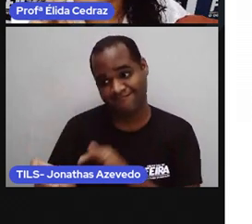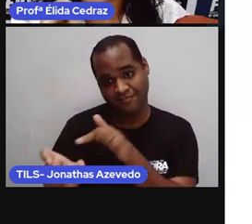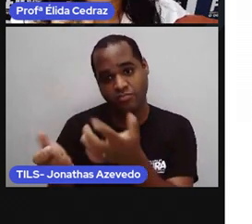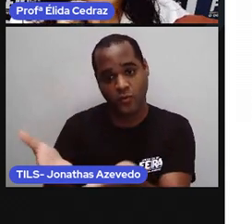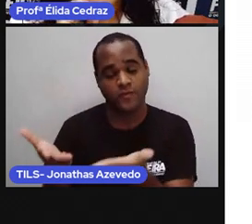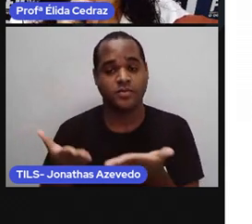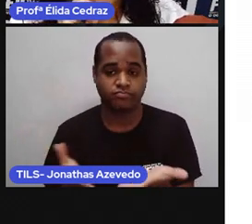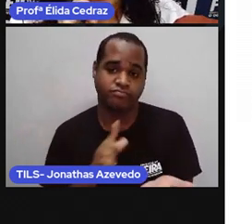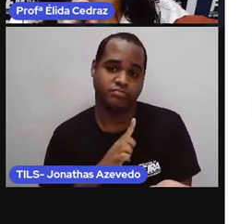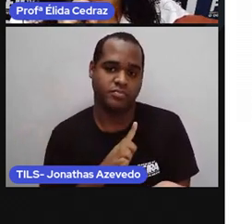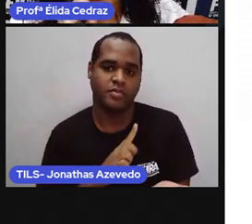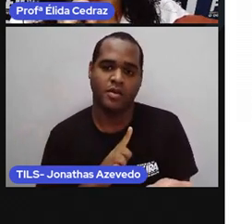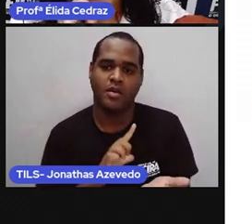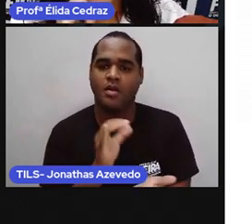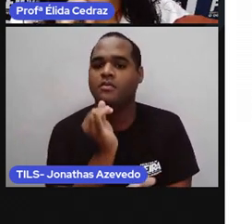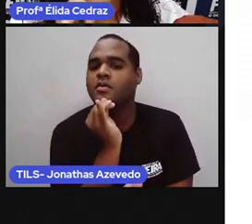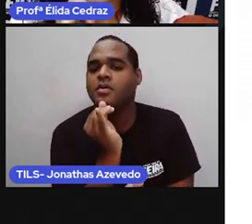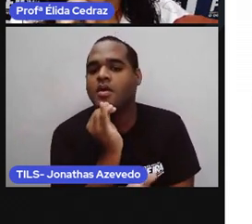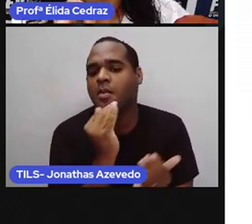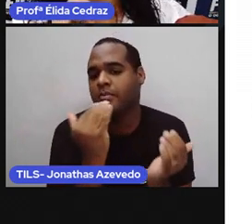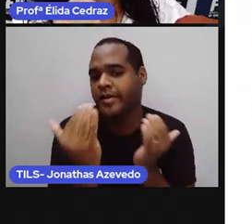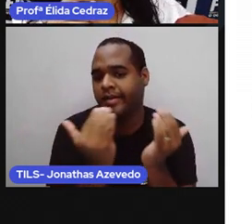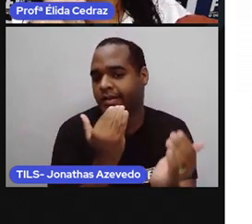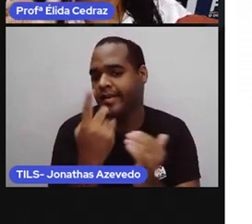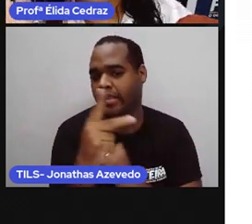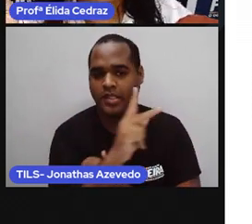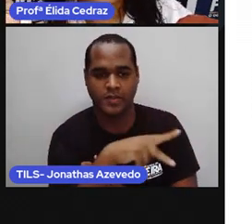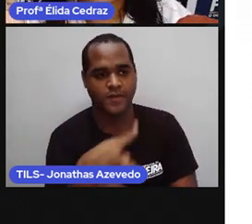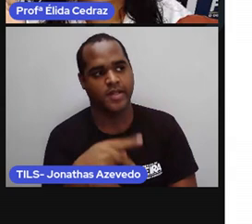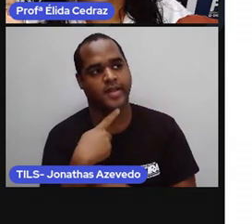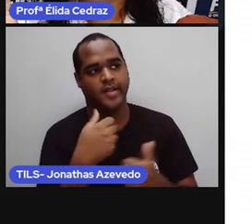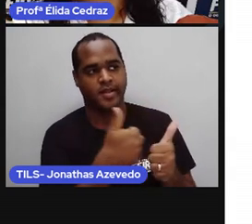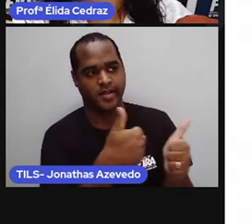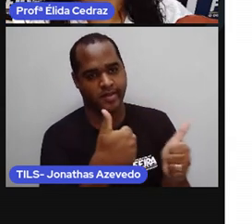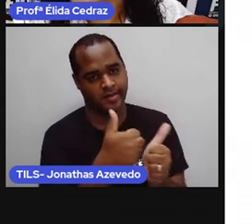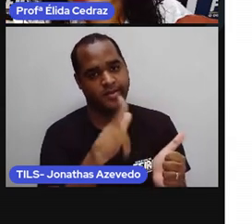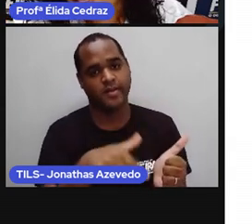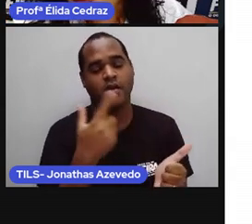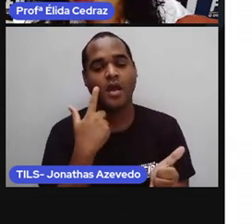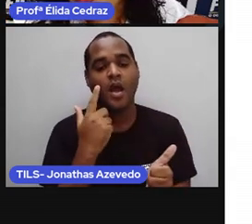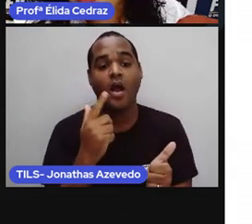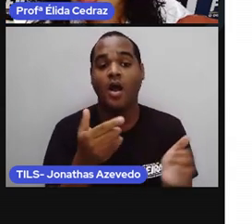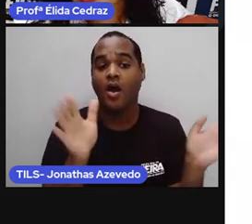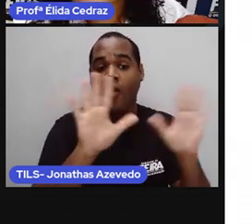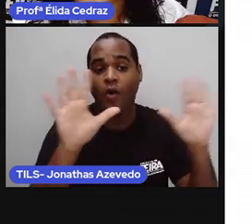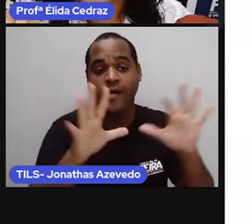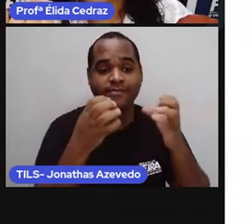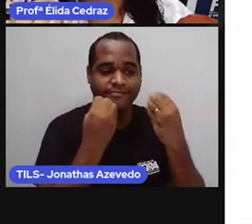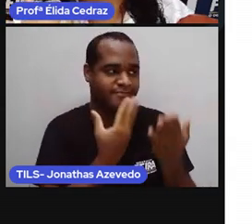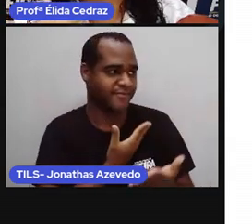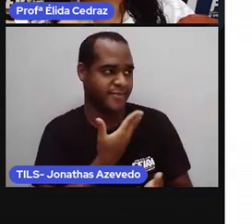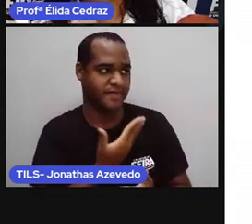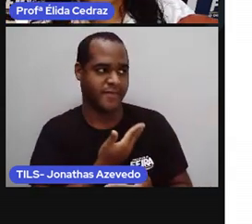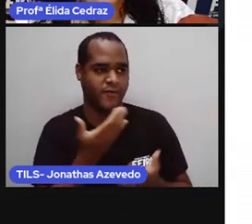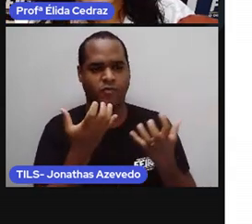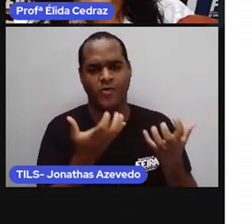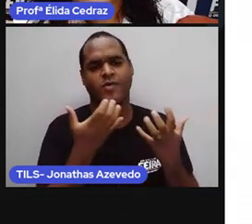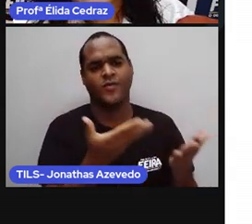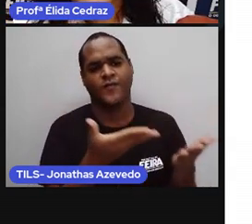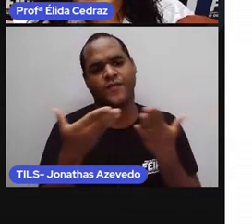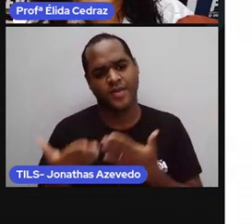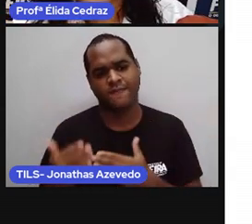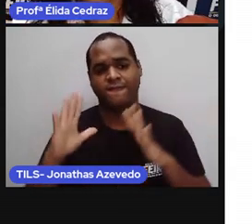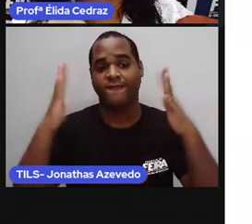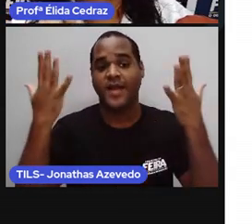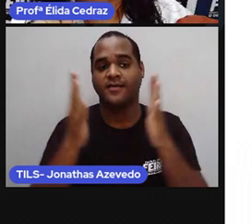Olha esse exemplo que a Pró colocou aí do lado. Olá, amigos. Quero convidá-los para a minha festa